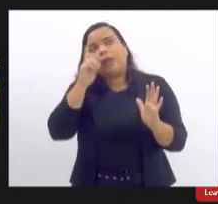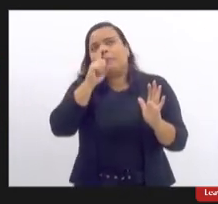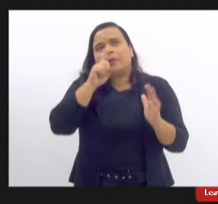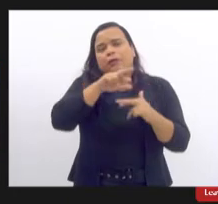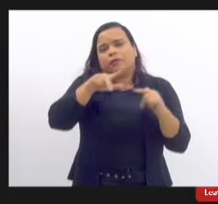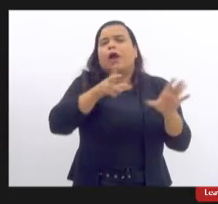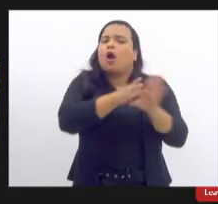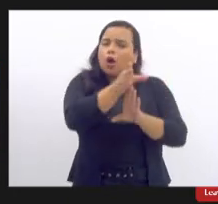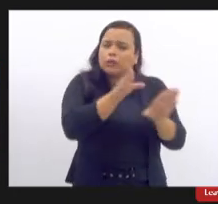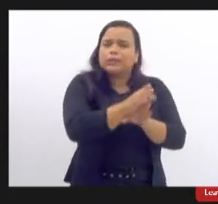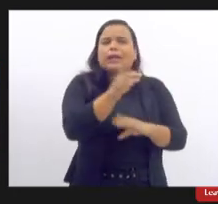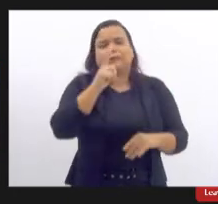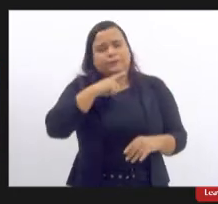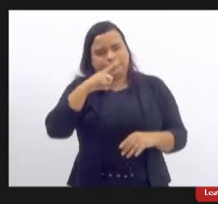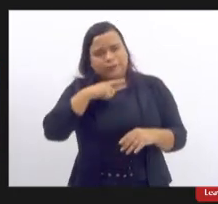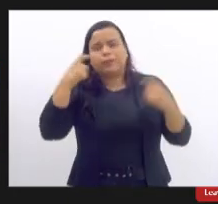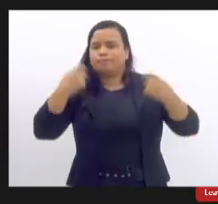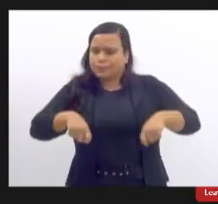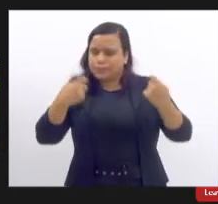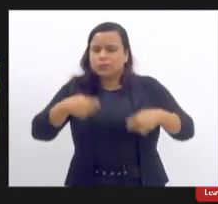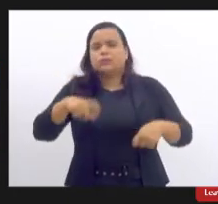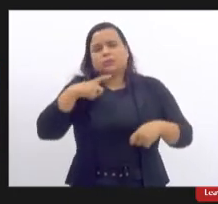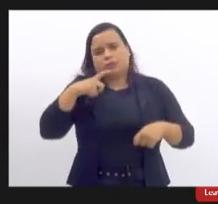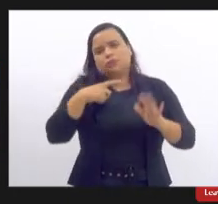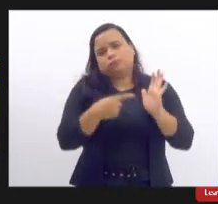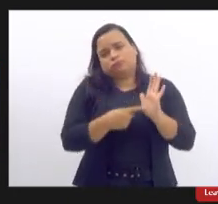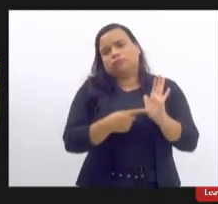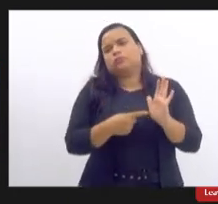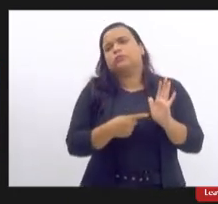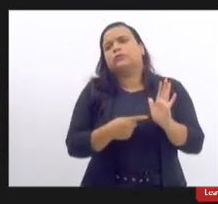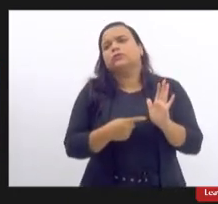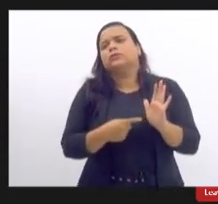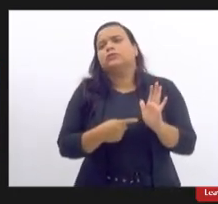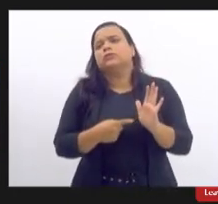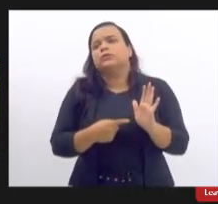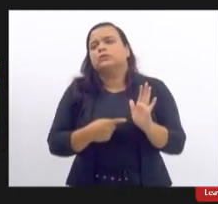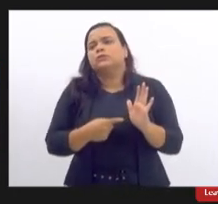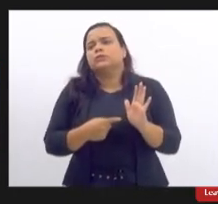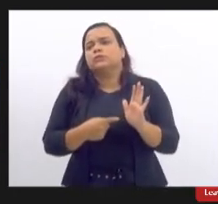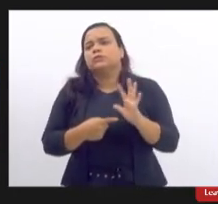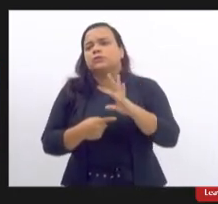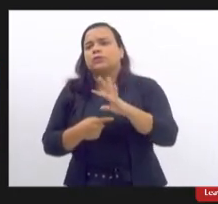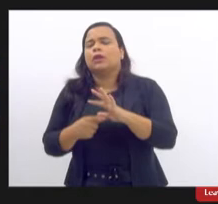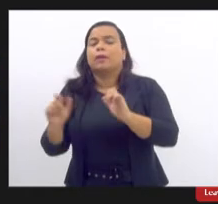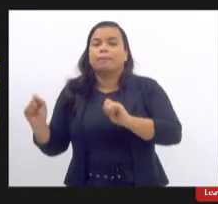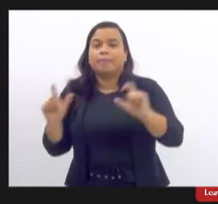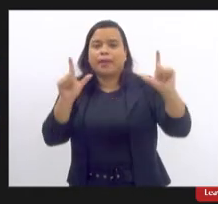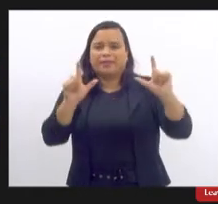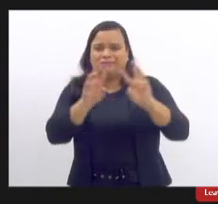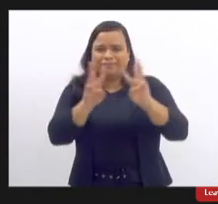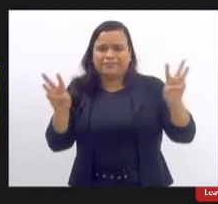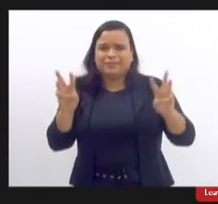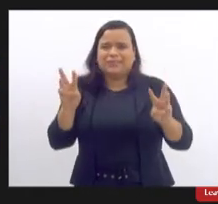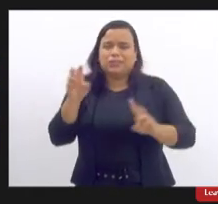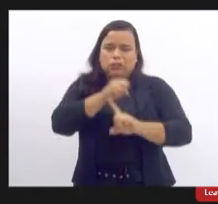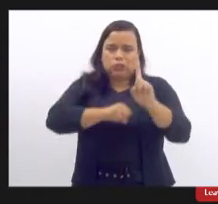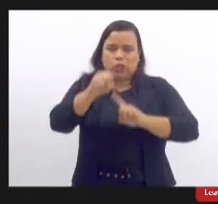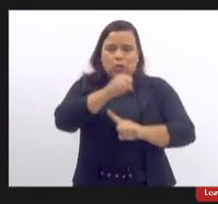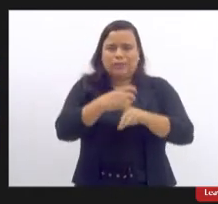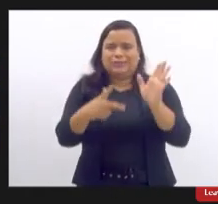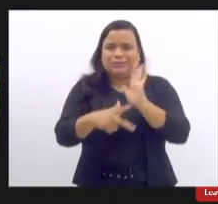orientando que tenha que ter o termo de consentimento na própria parte da sociedade de cirurgia plástica existe um